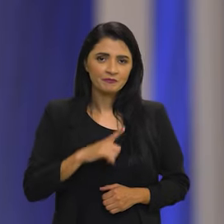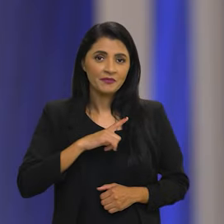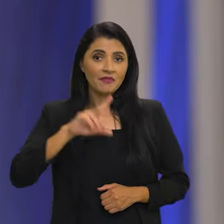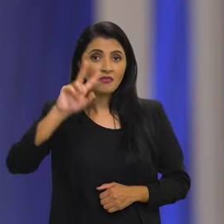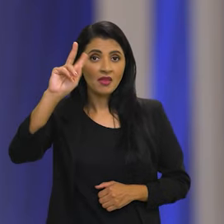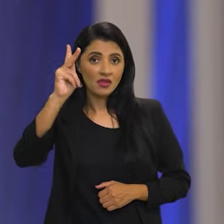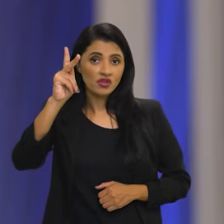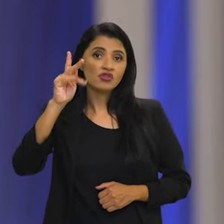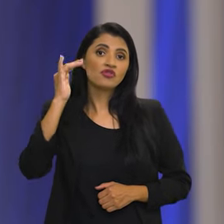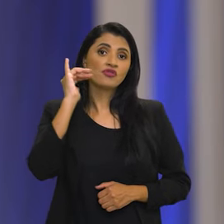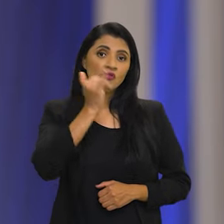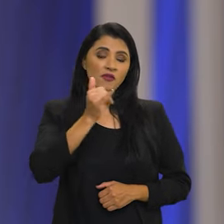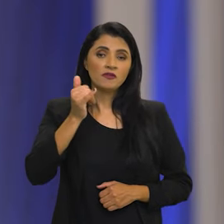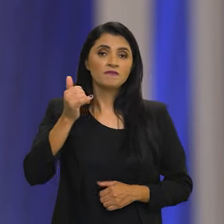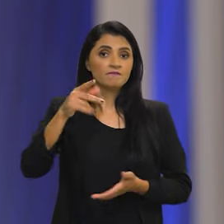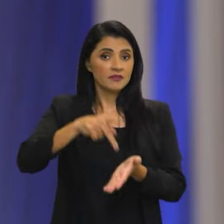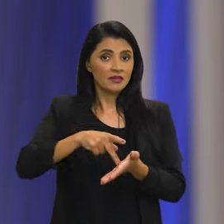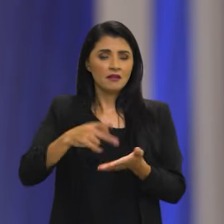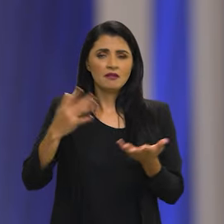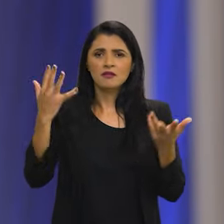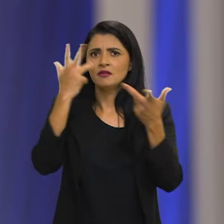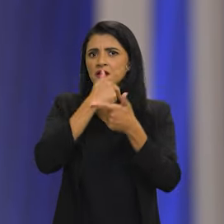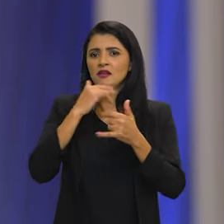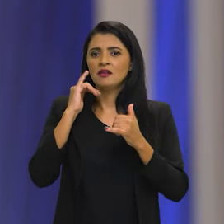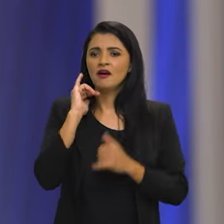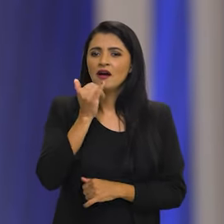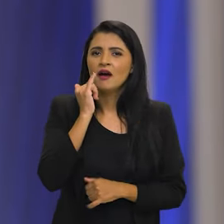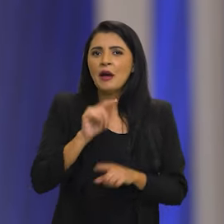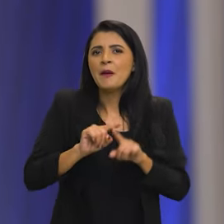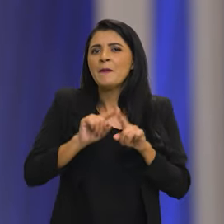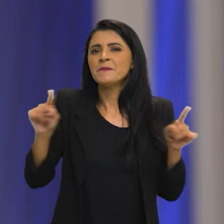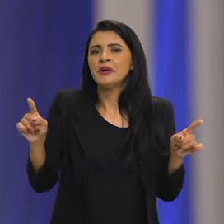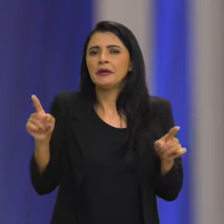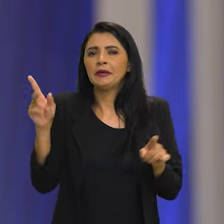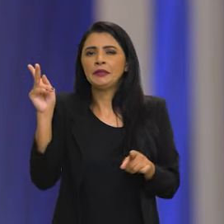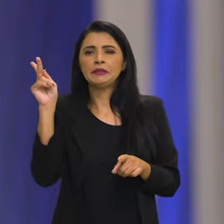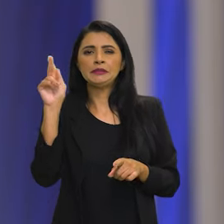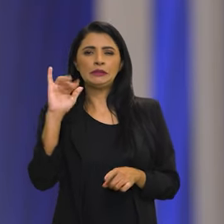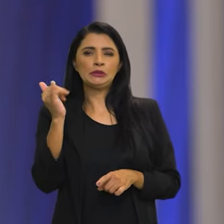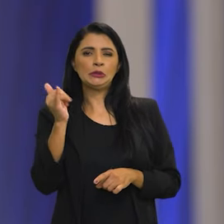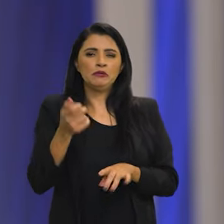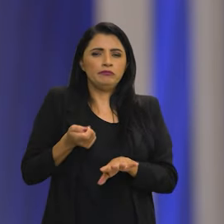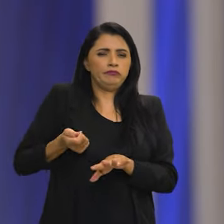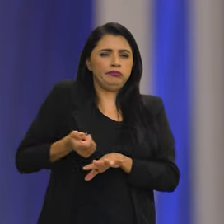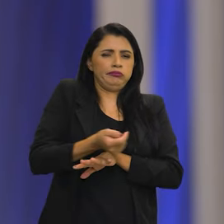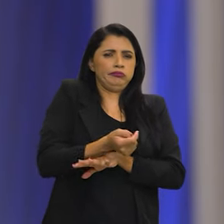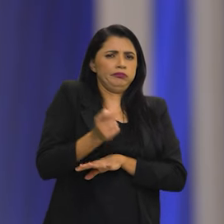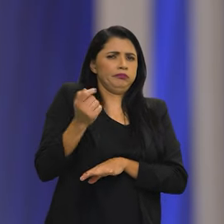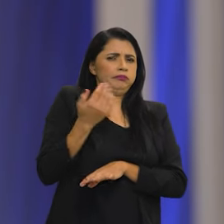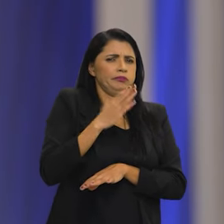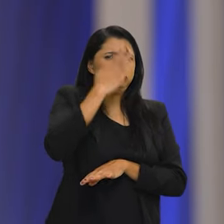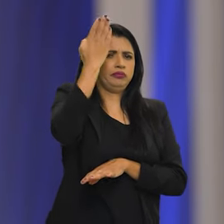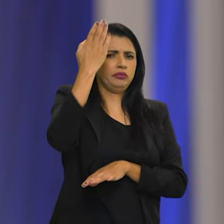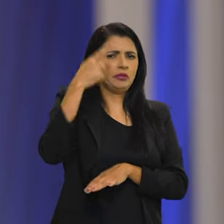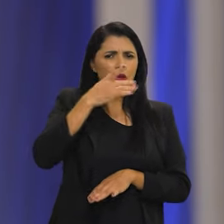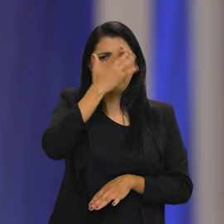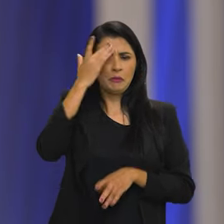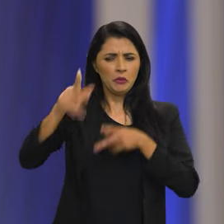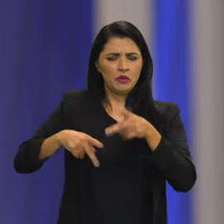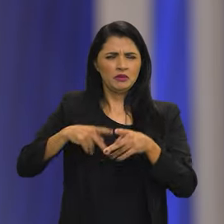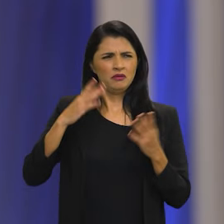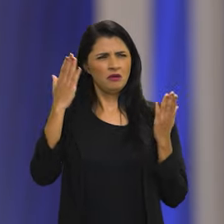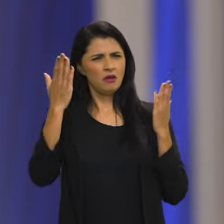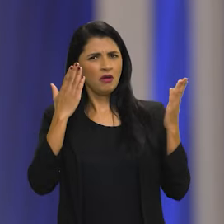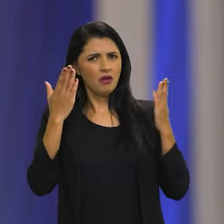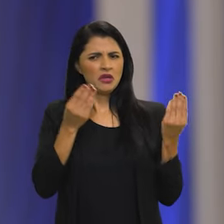Existe a história verdadeira que é linda de ser contada mas e as histórias falsas ou fake news que confundem a